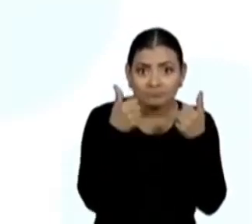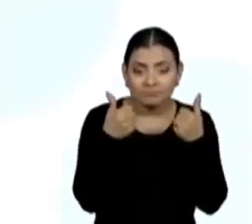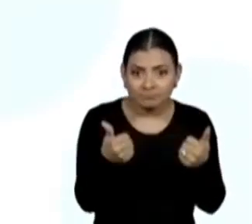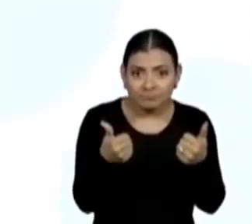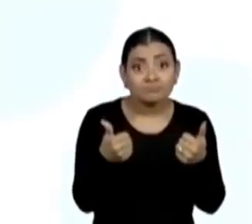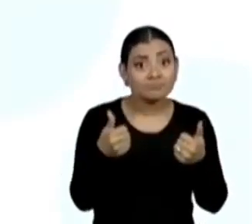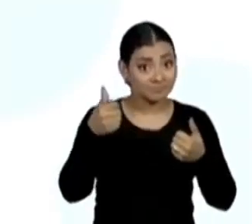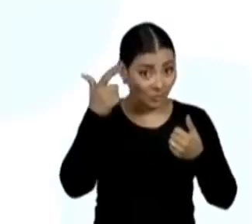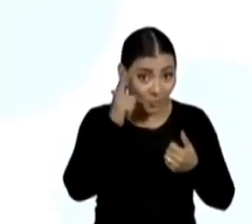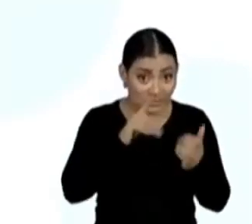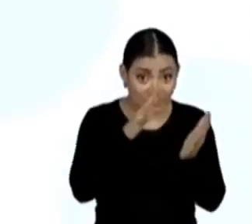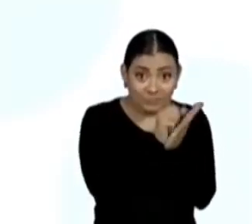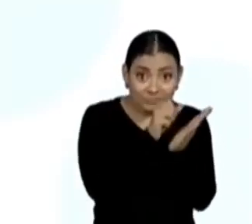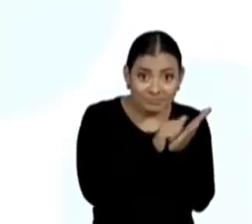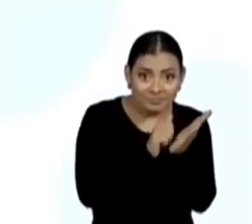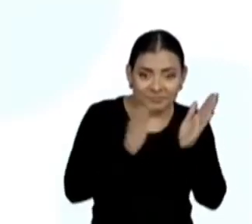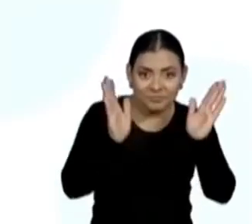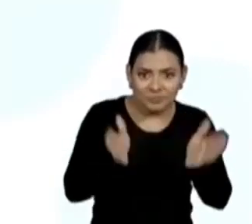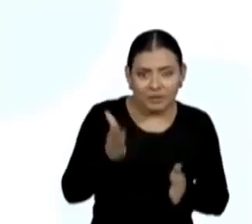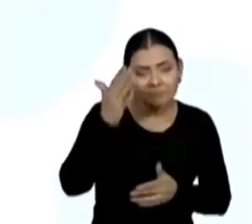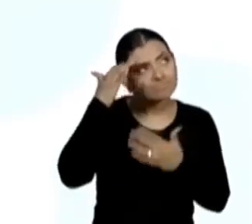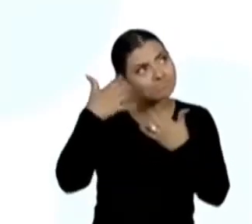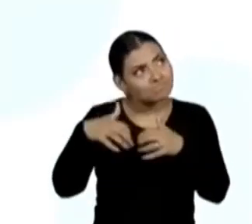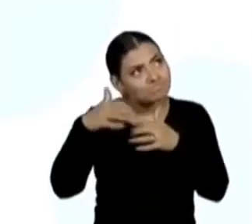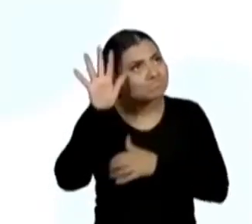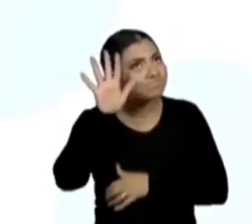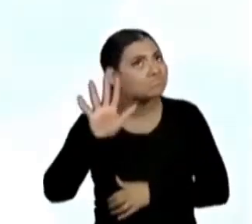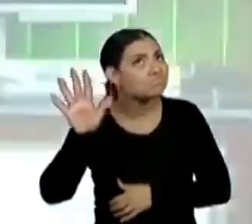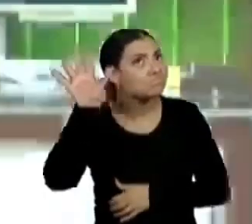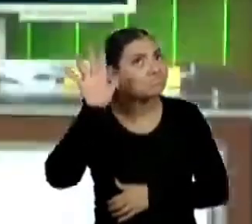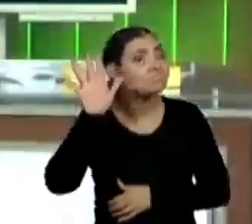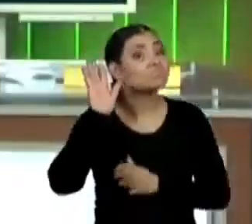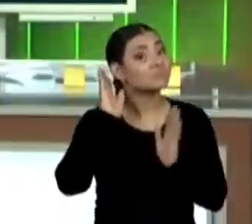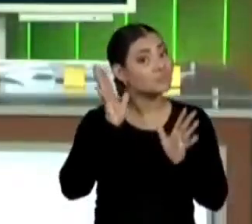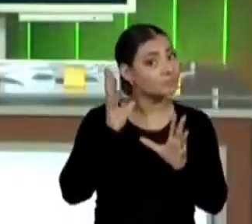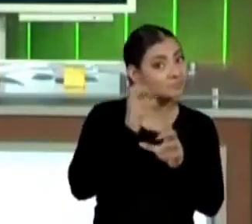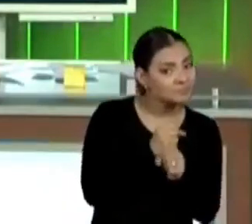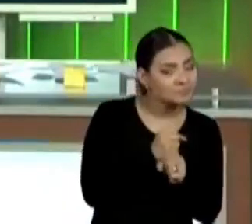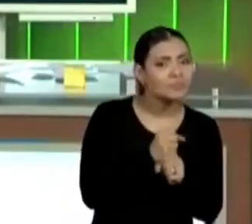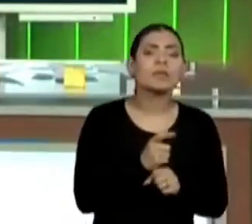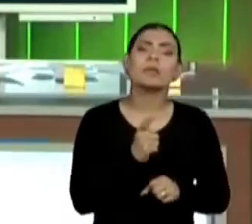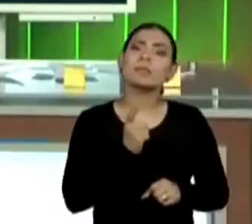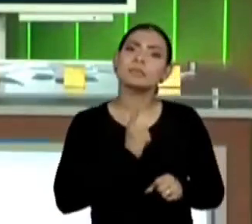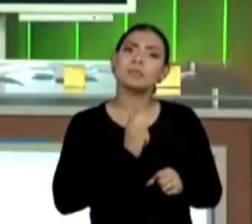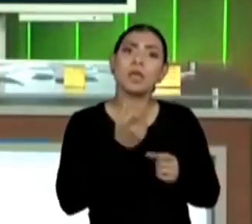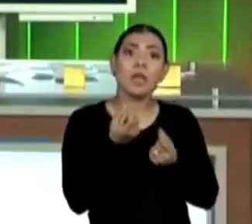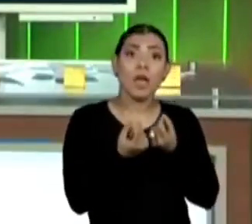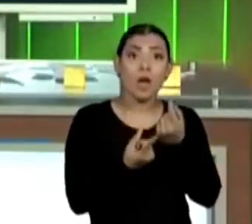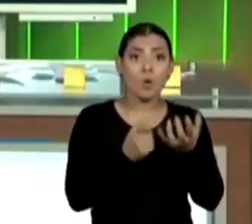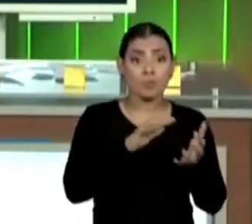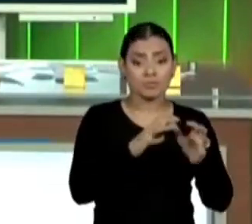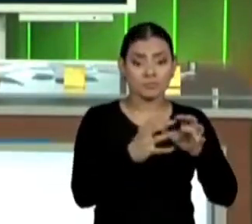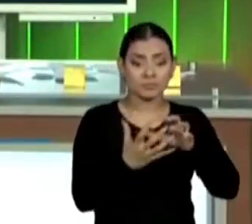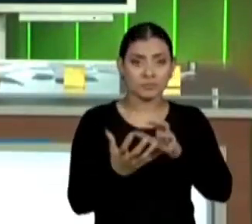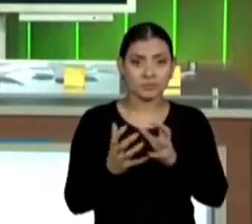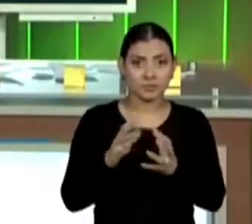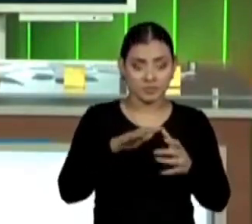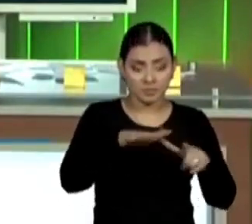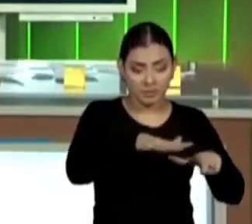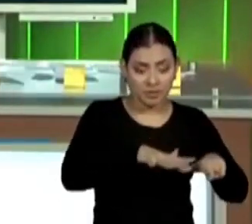Fizemos, então, o registro, pensamos aí em vértices. temos aqui algumas planificações